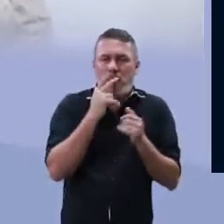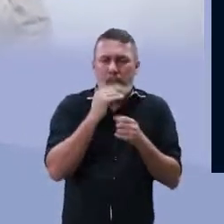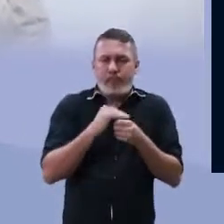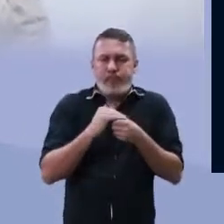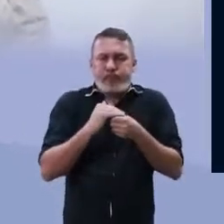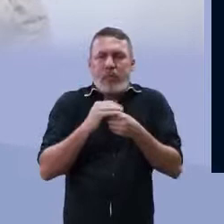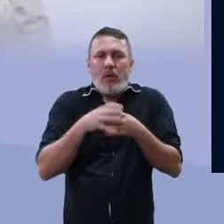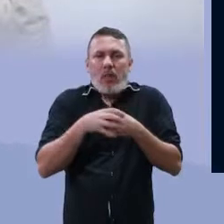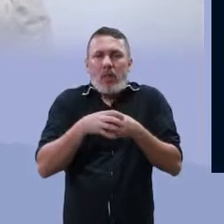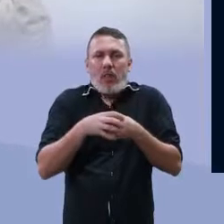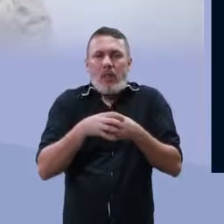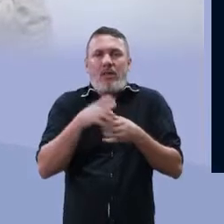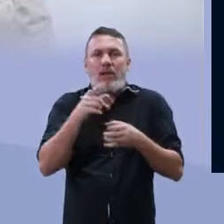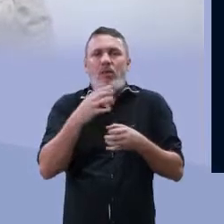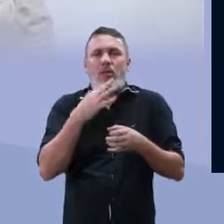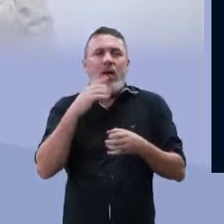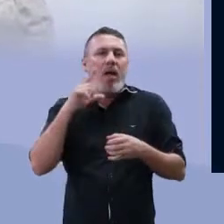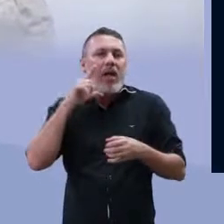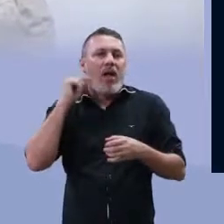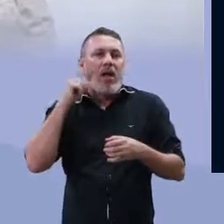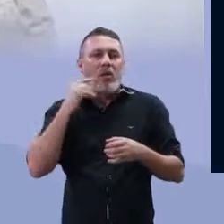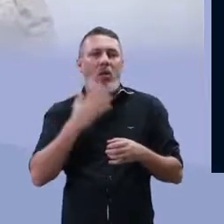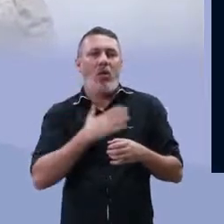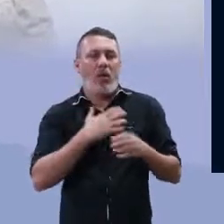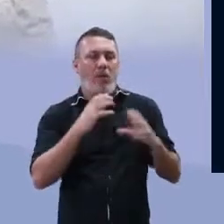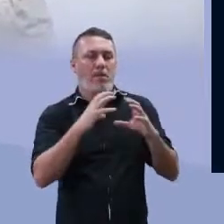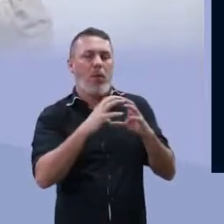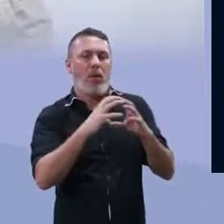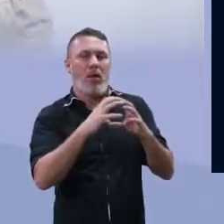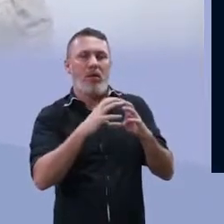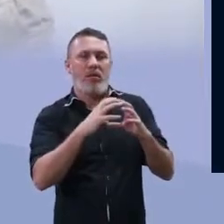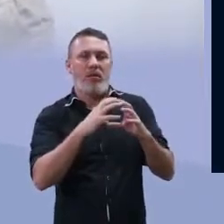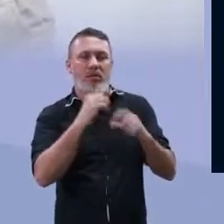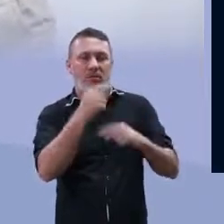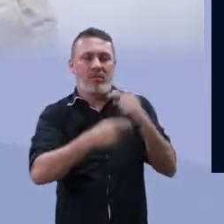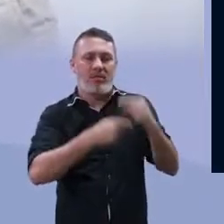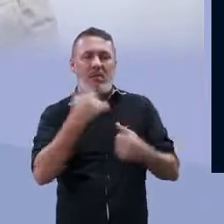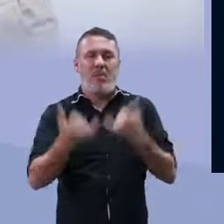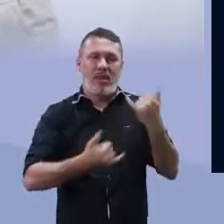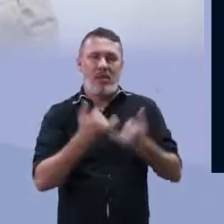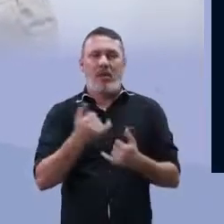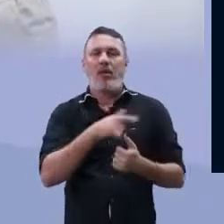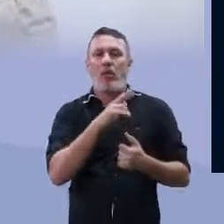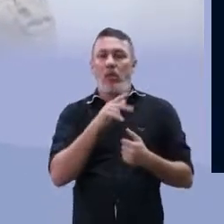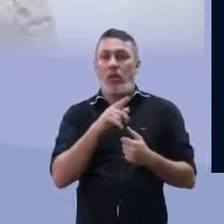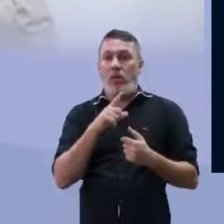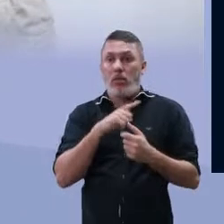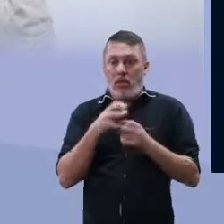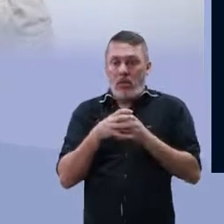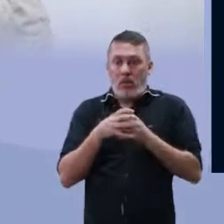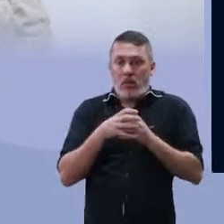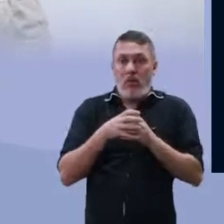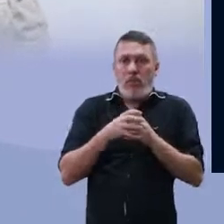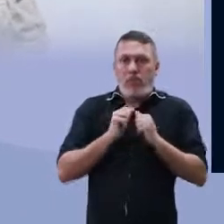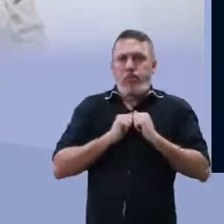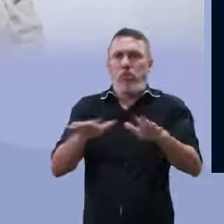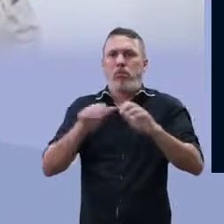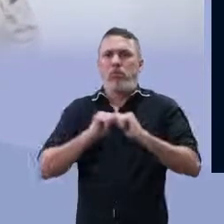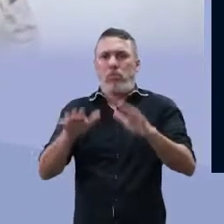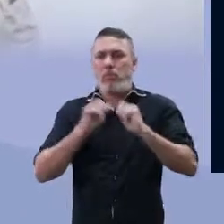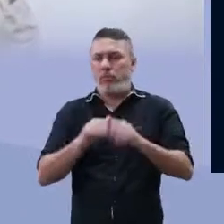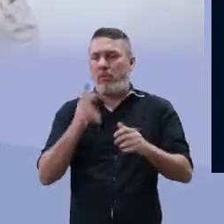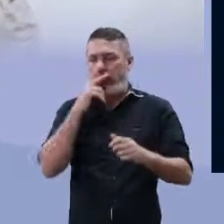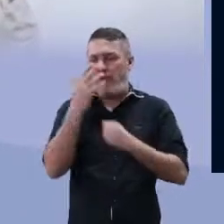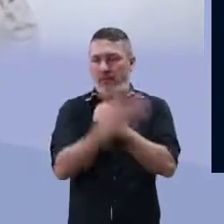acúmulo, como se fosse uma bolinha de lã, que gato gosta de brincar. Quando eles se sentem ameaçados, eles lançam isso.